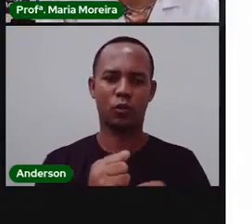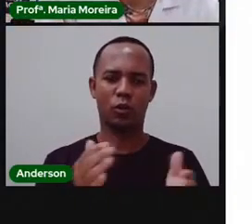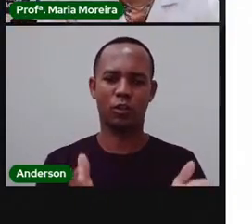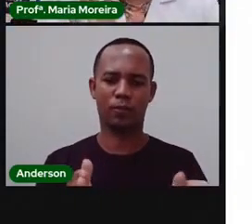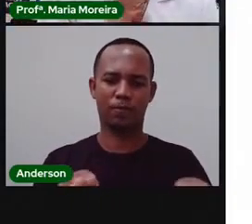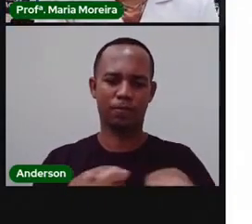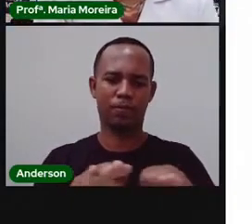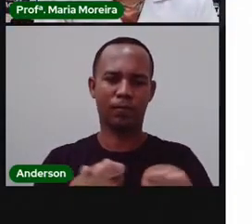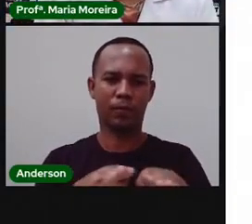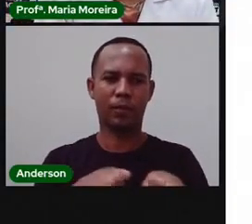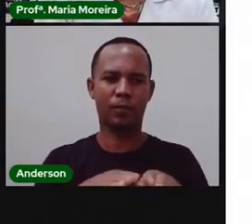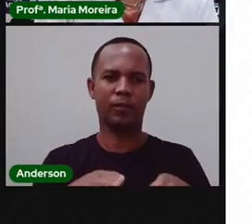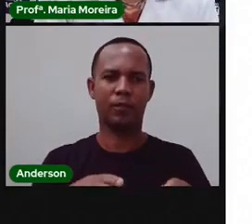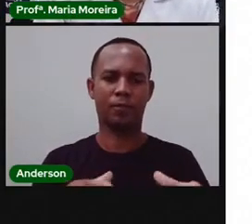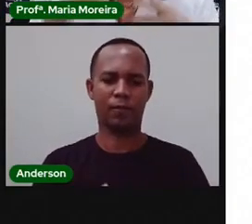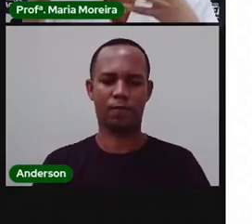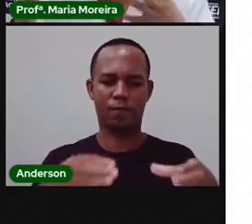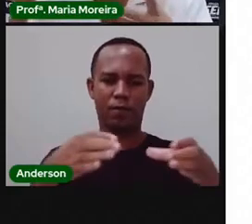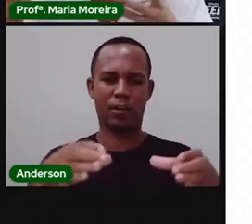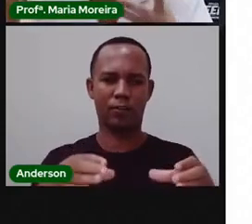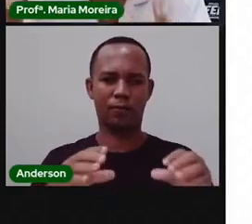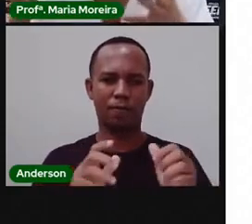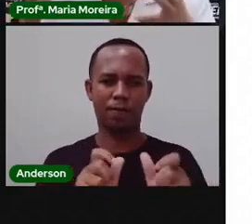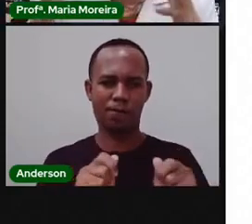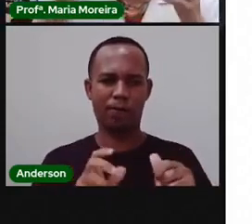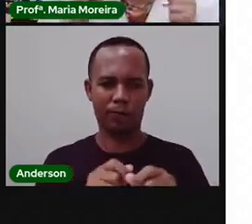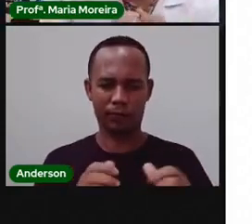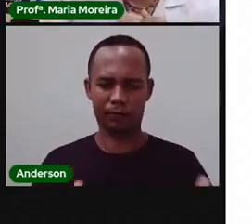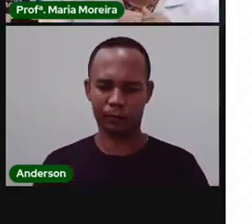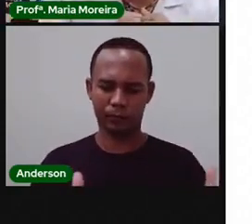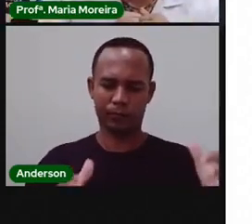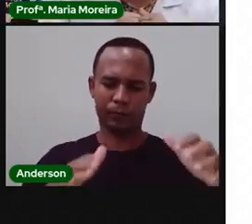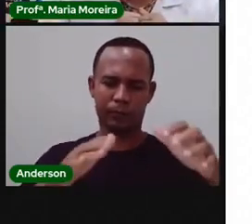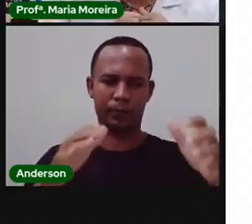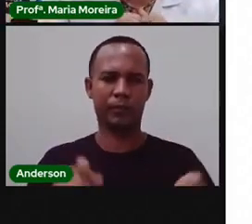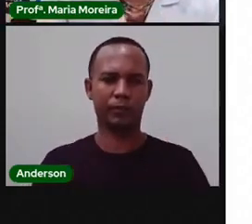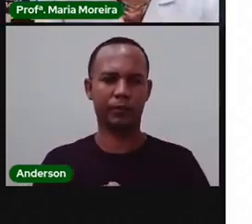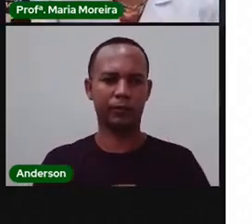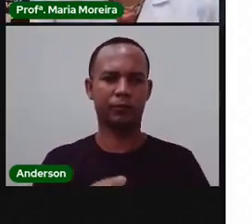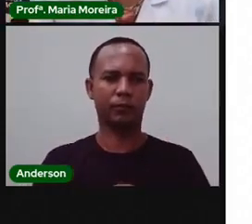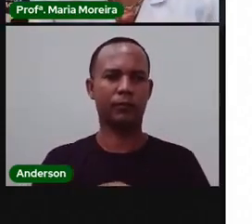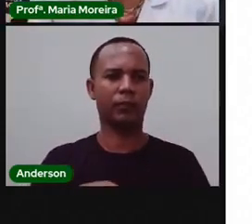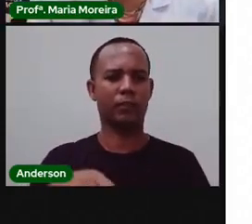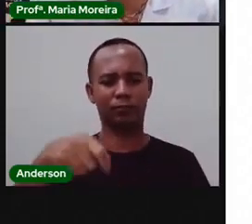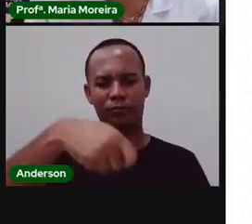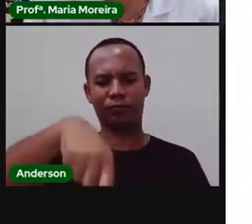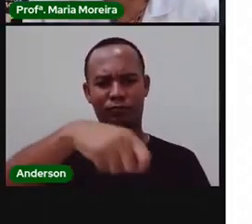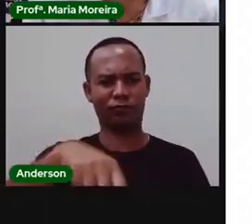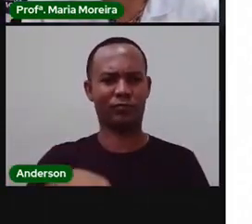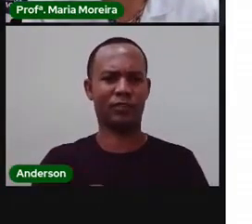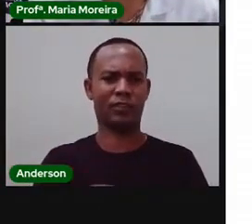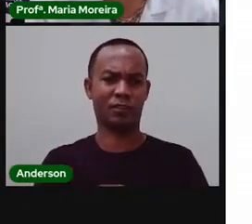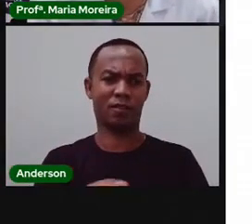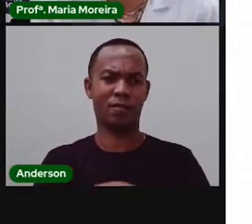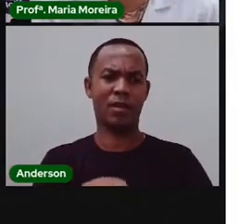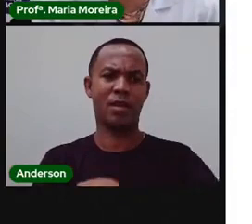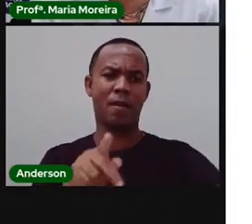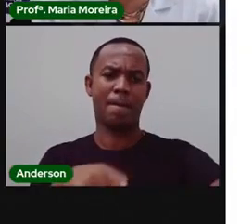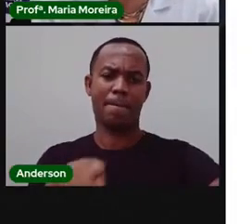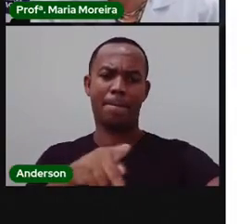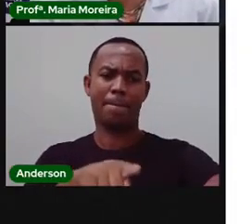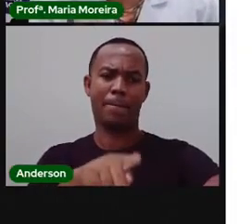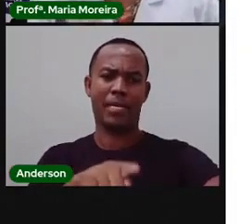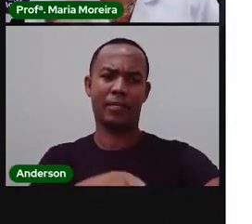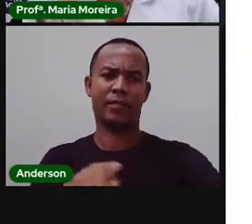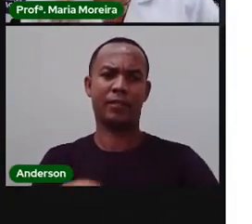vasinho de cerâmica que a mãe plantou, aquela panela de barro que a avó está cozinhando, bom, e pedras para construção.